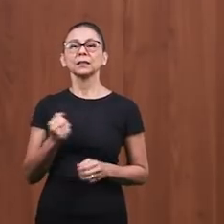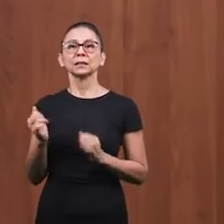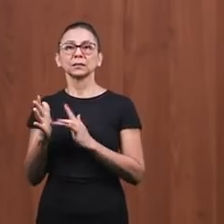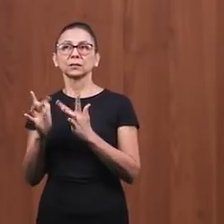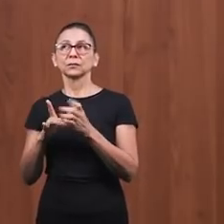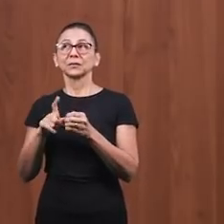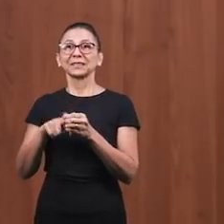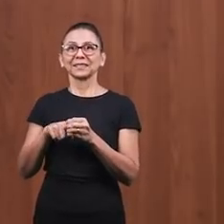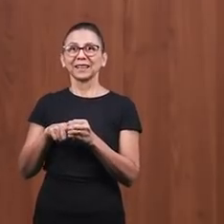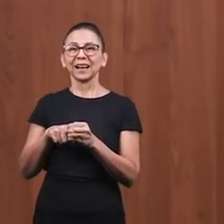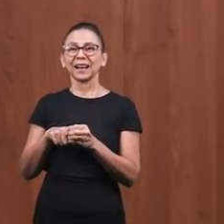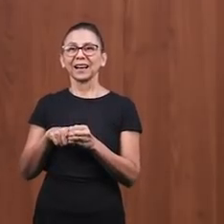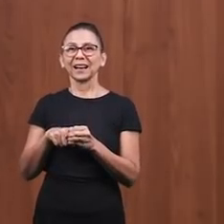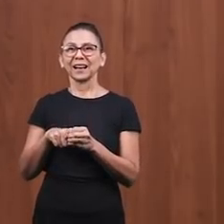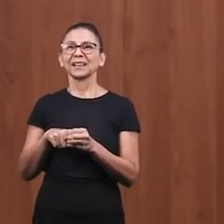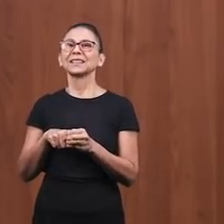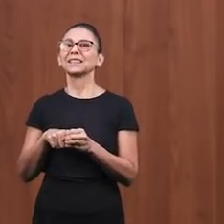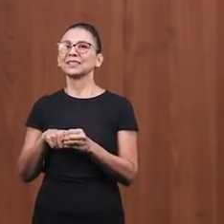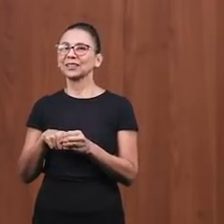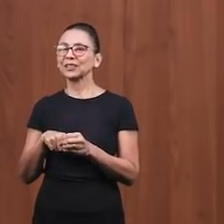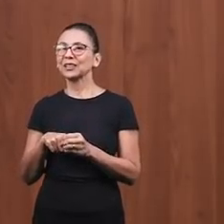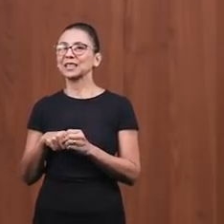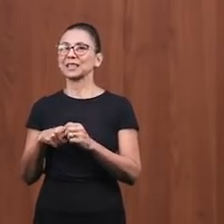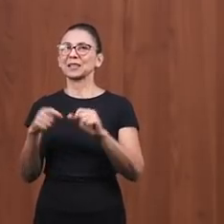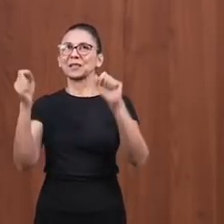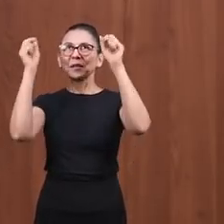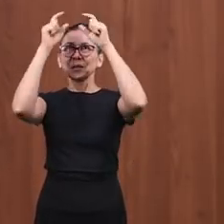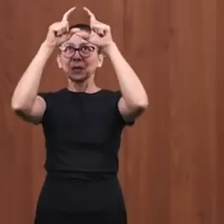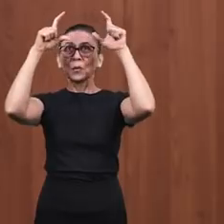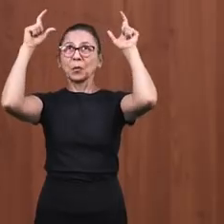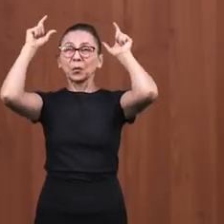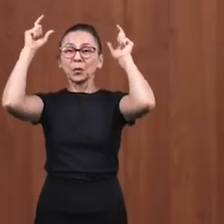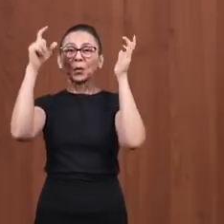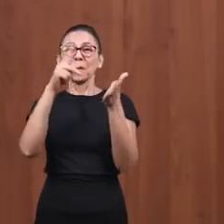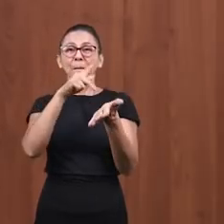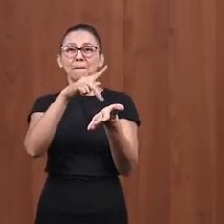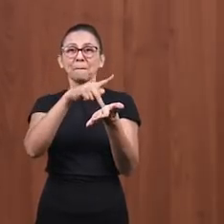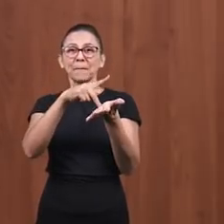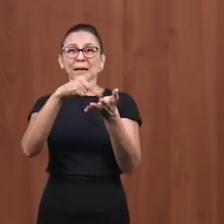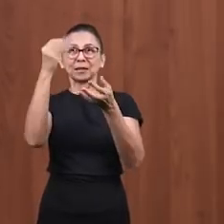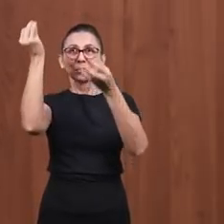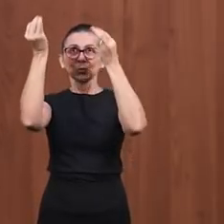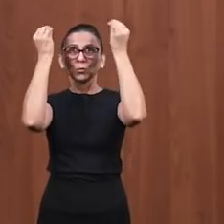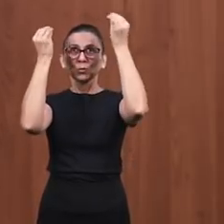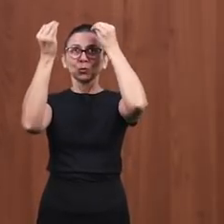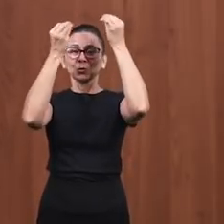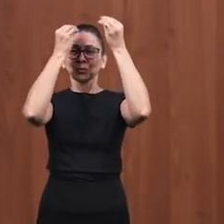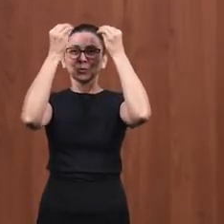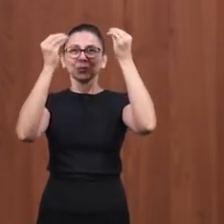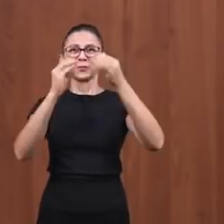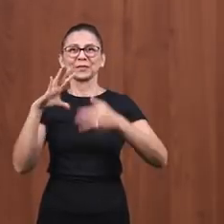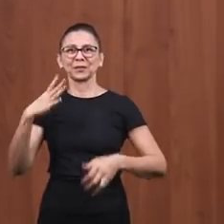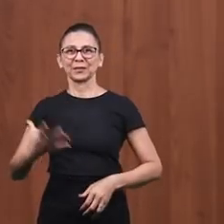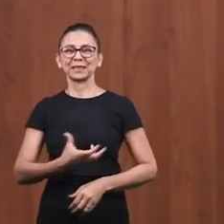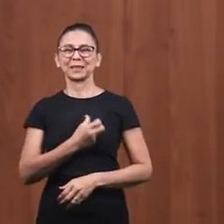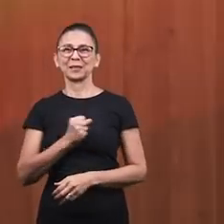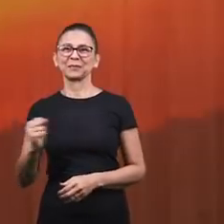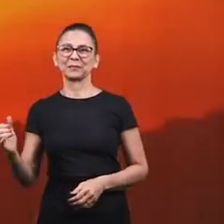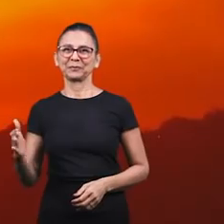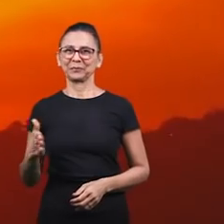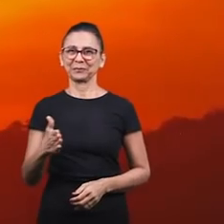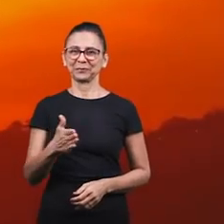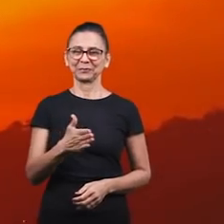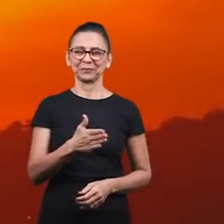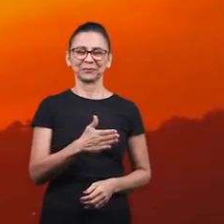E quando Jesus voltar, nós vamos ter muitas pedras na nossa coroa. Porque o Senhor vai nos usar grandemente nas mãos. Amém?